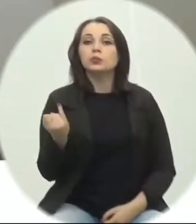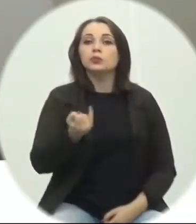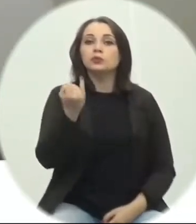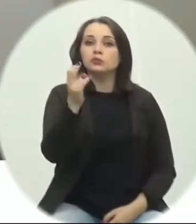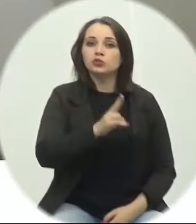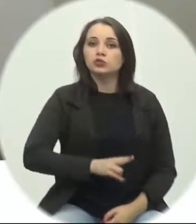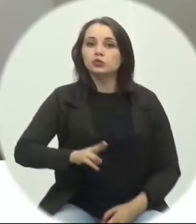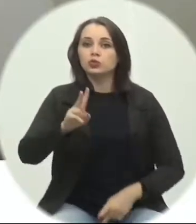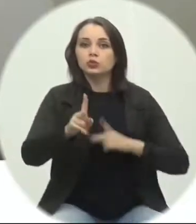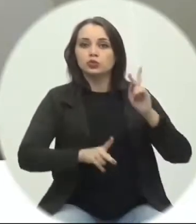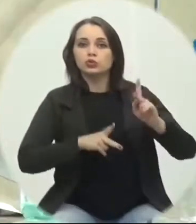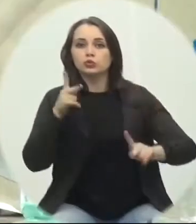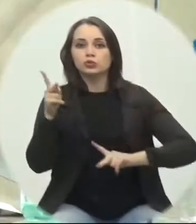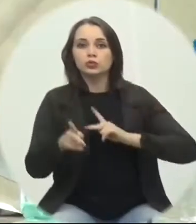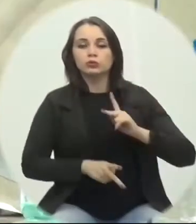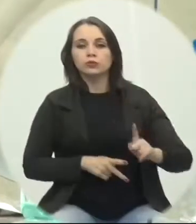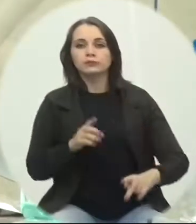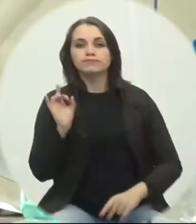utilidade pública. É isso, senhor presidente.